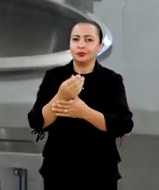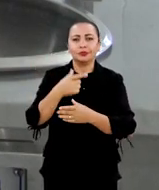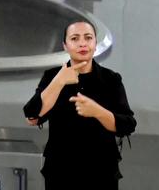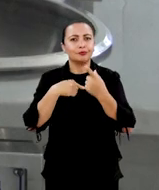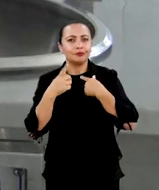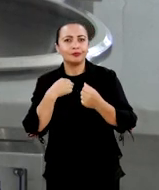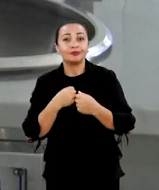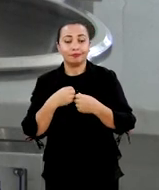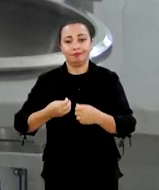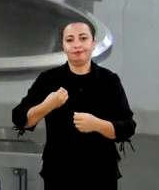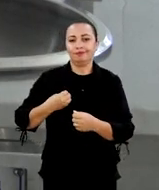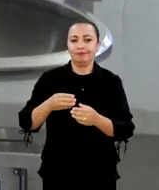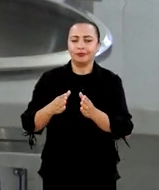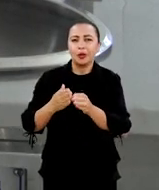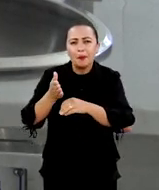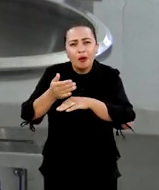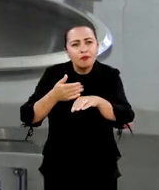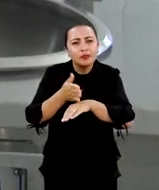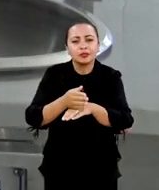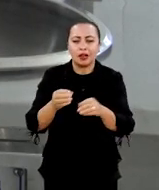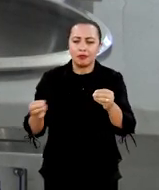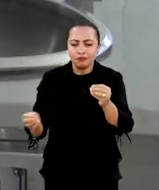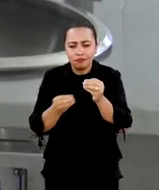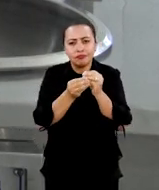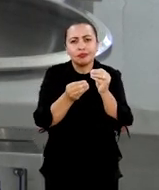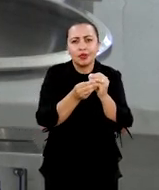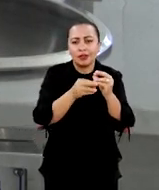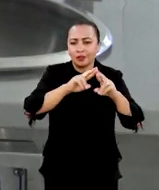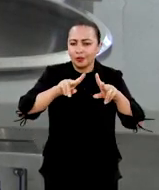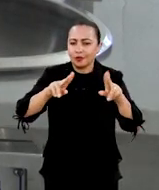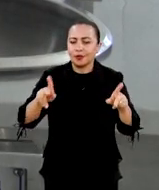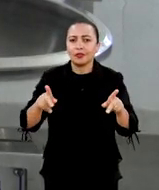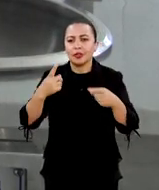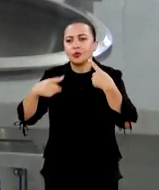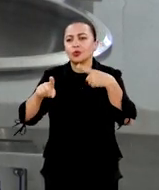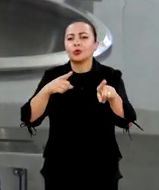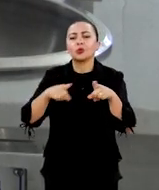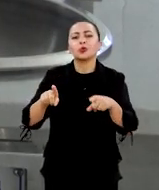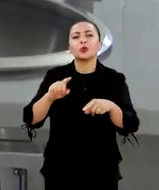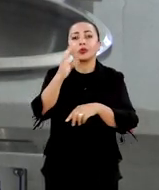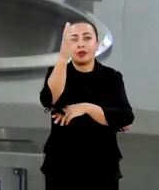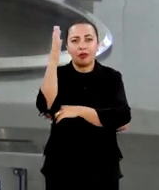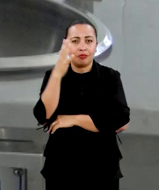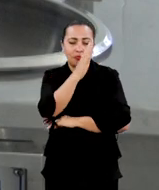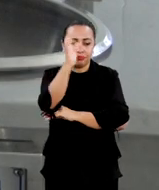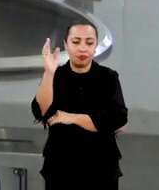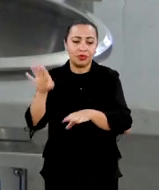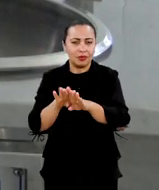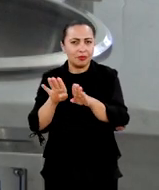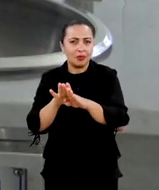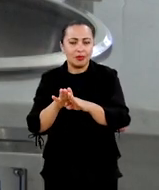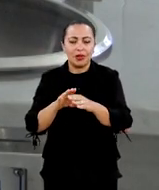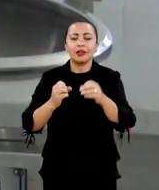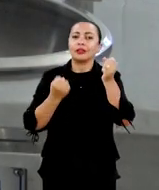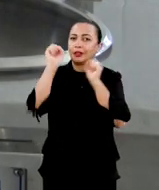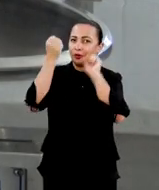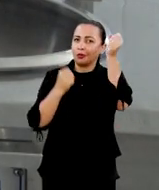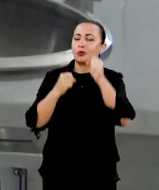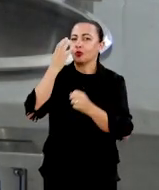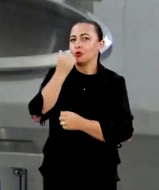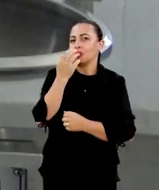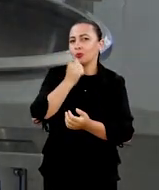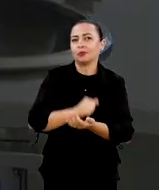isso surgiu essa necessidade de estar viabilizando e empregando diferentes outras espécies na